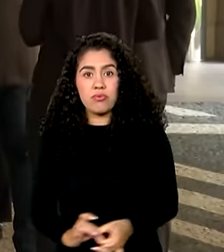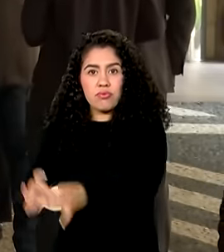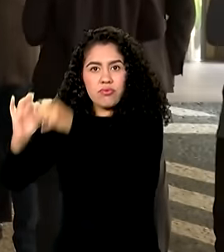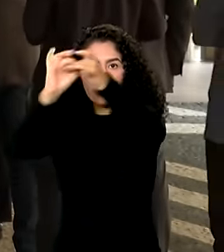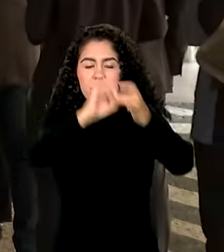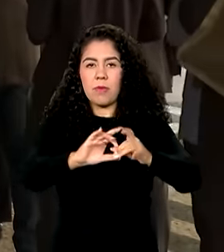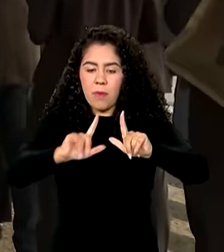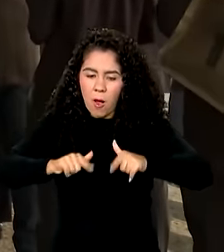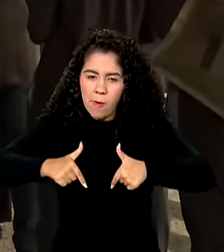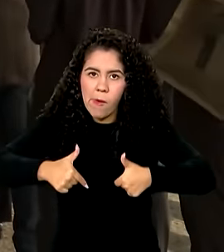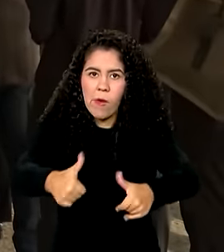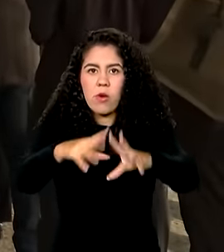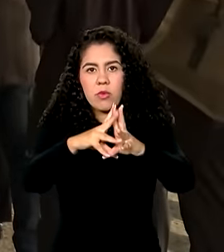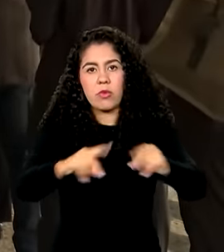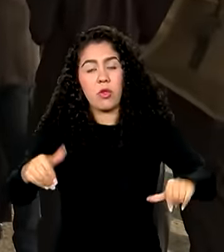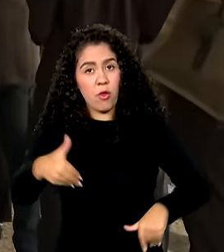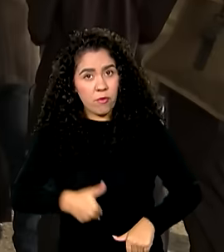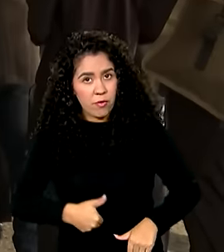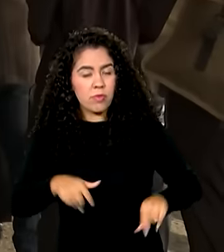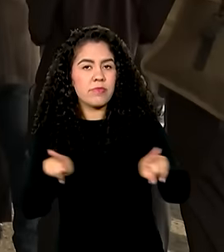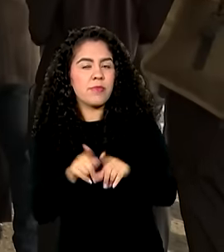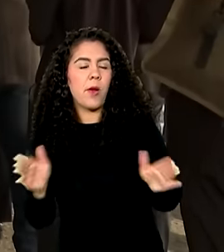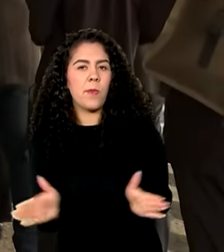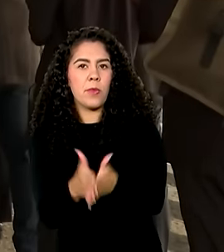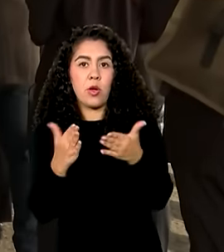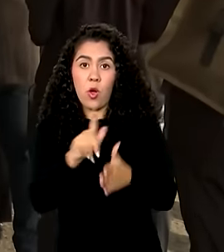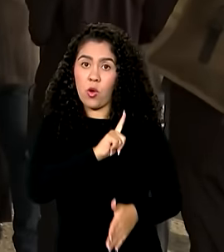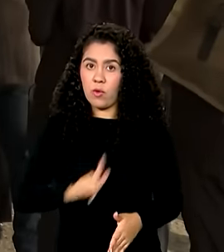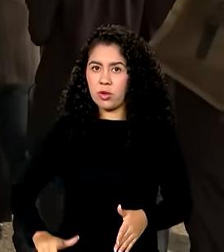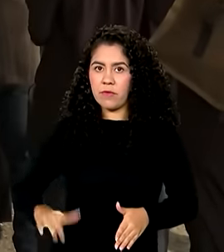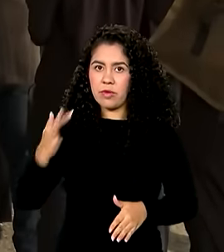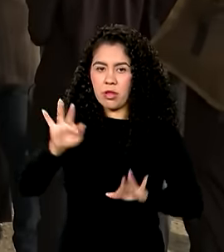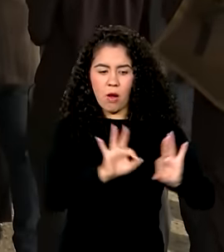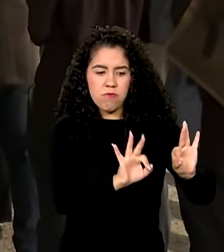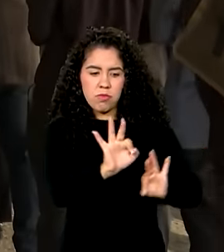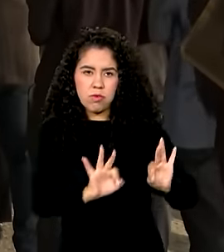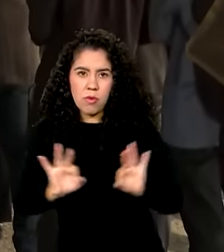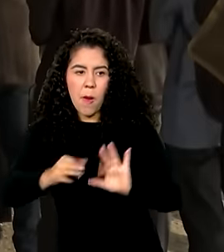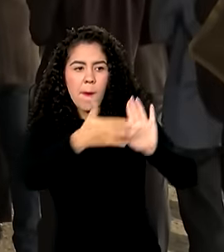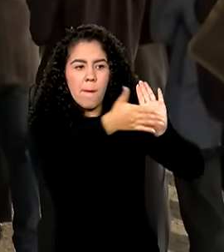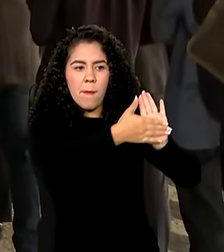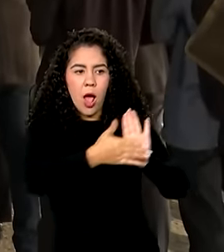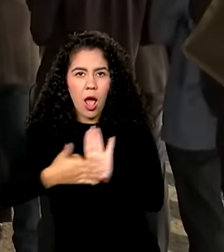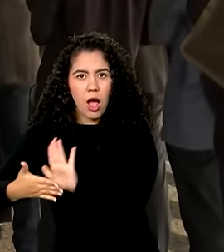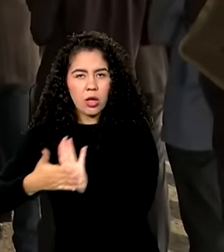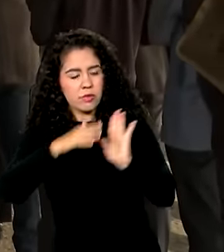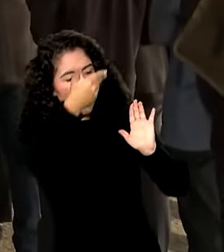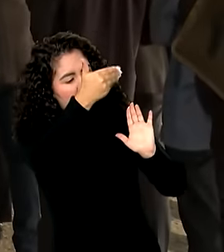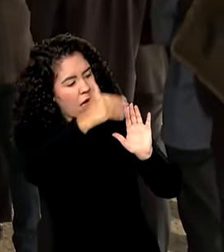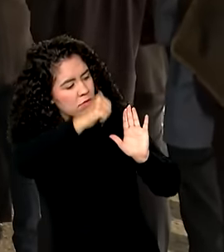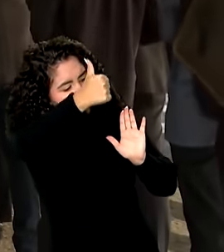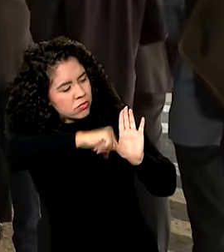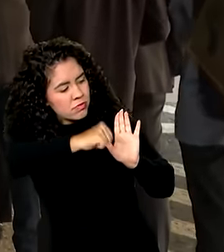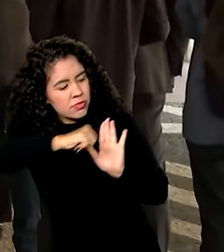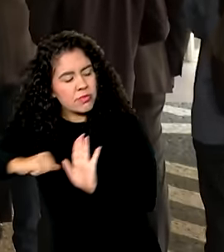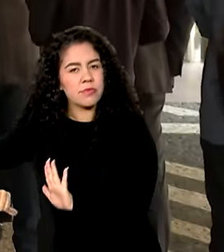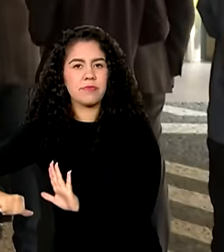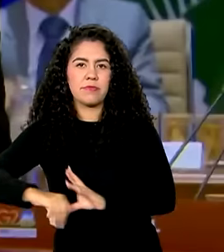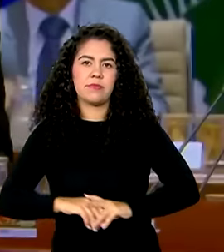e a Pobreza. O governo federal montou uma força-tarefa para elaborar as propostas que serão analisadas nesse encontro.